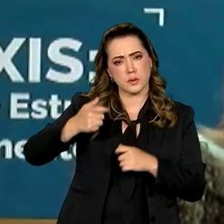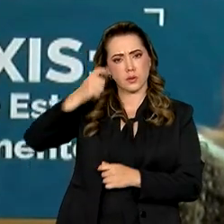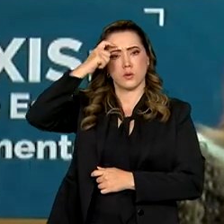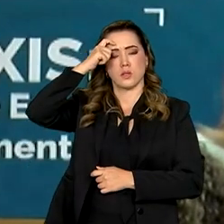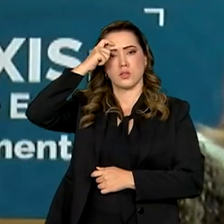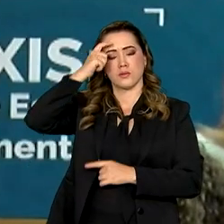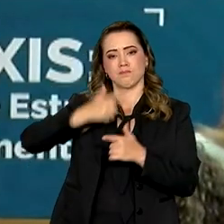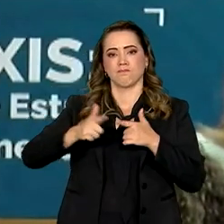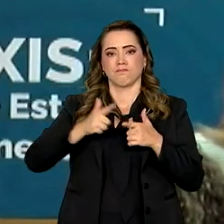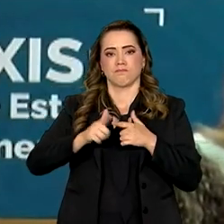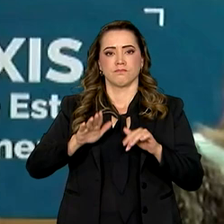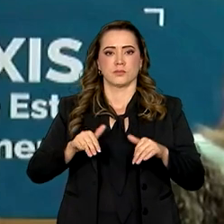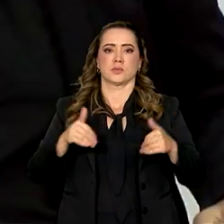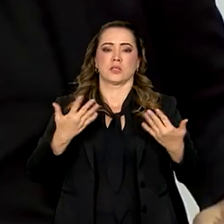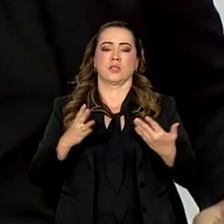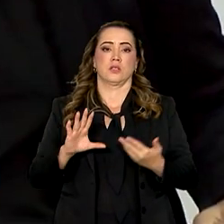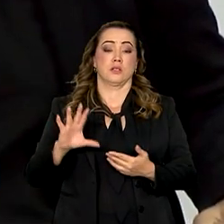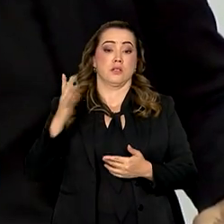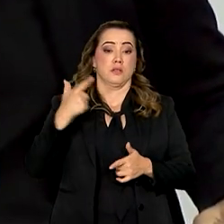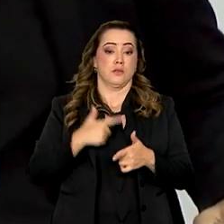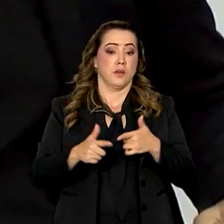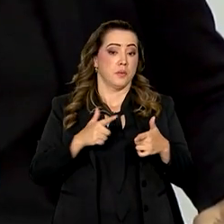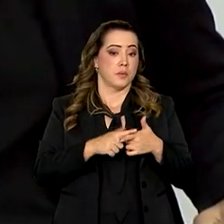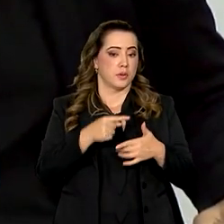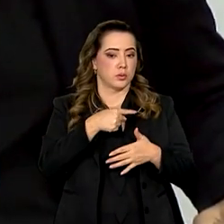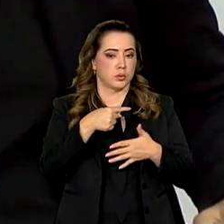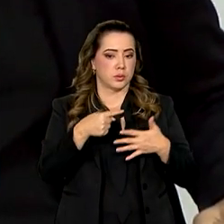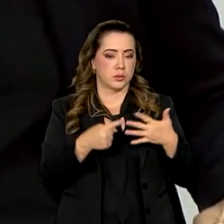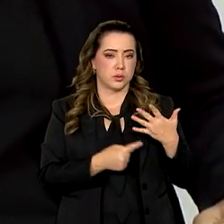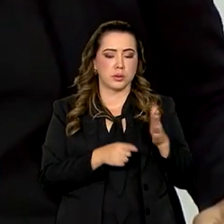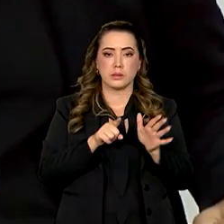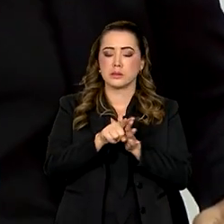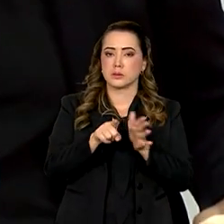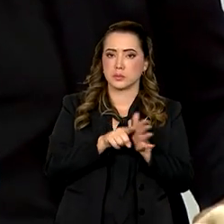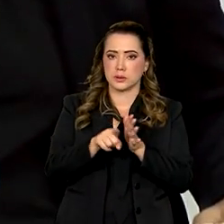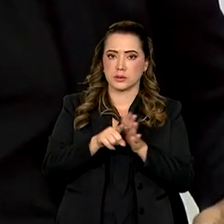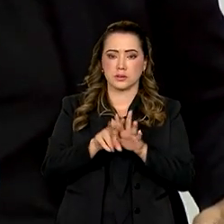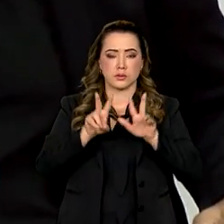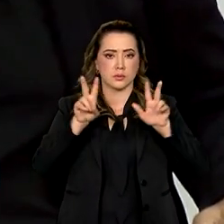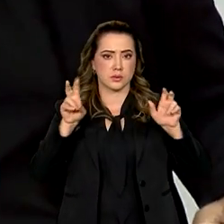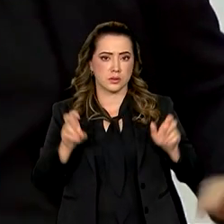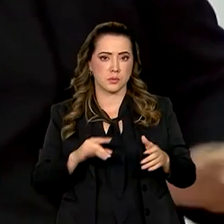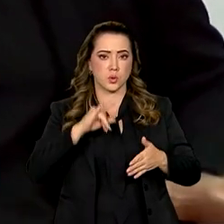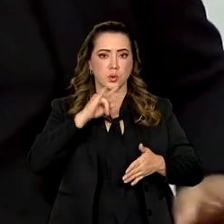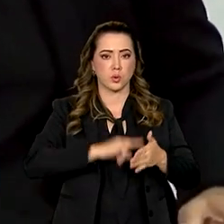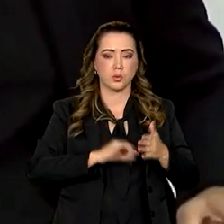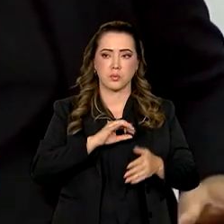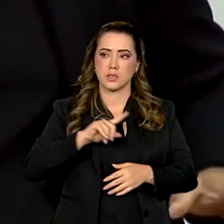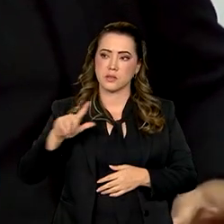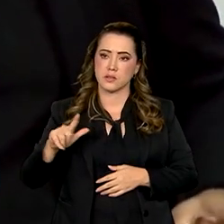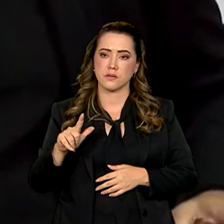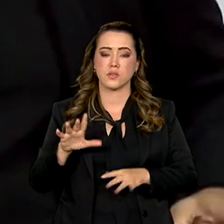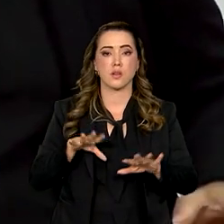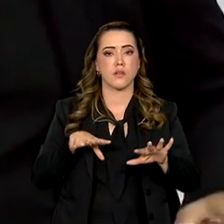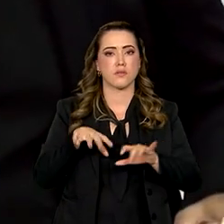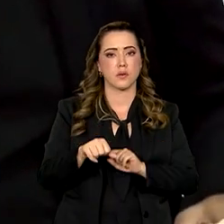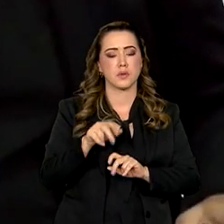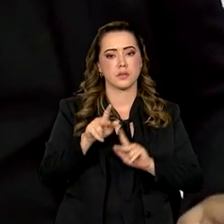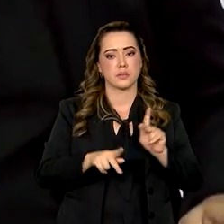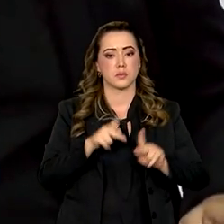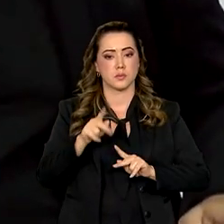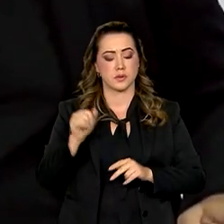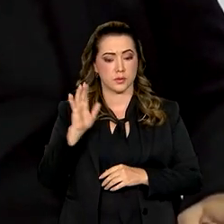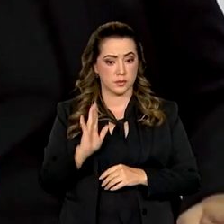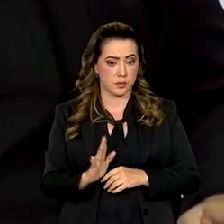Daí a decisão de lançar uma coletânea de pesquisas sobre o registro civil na formação do povo brasileiro.